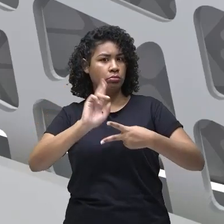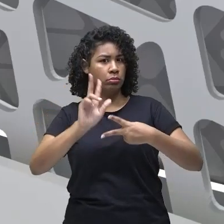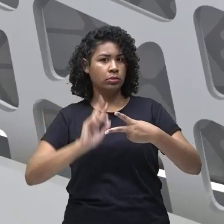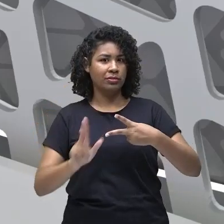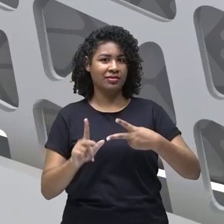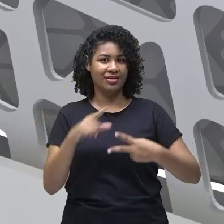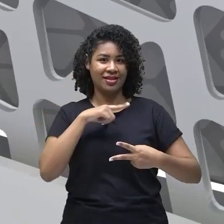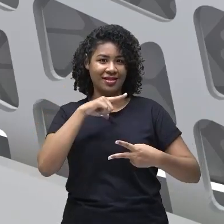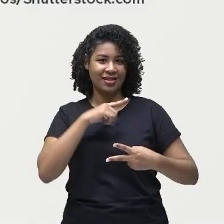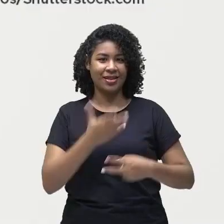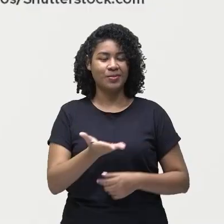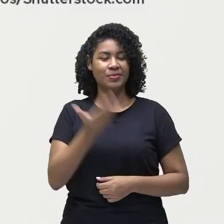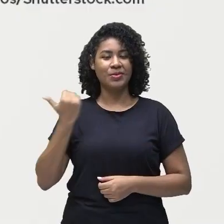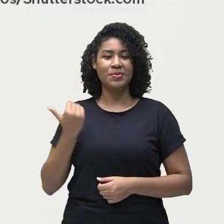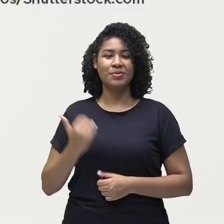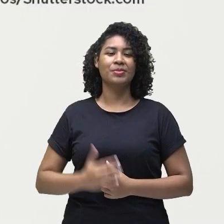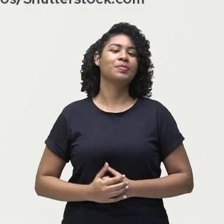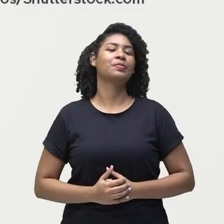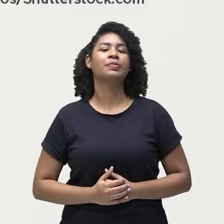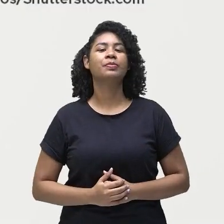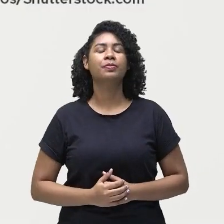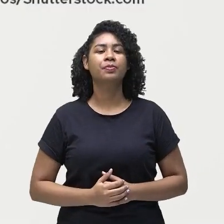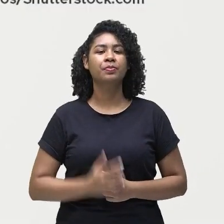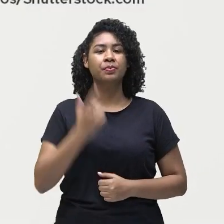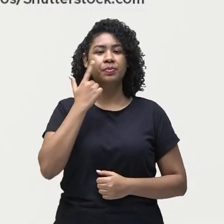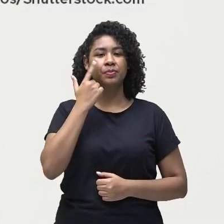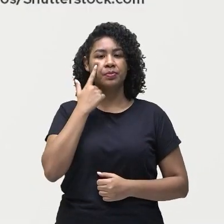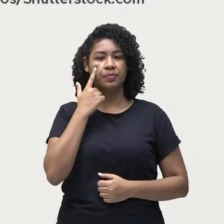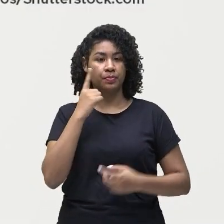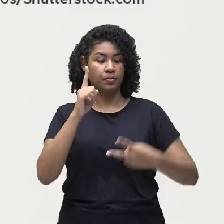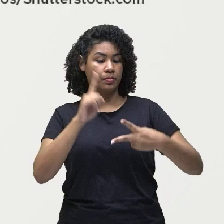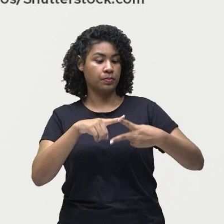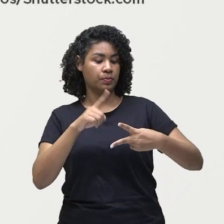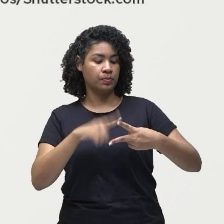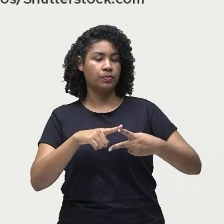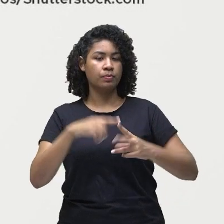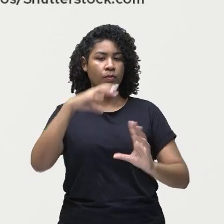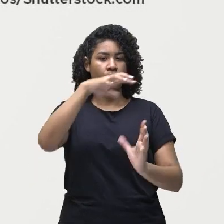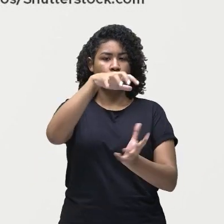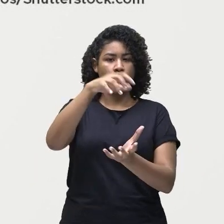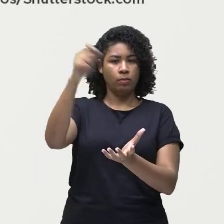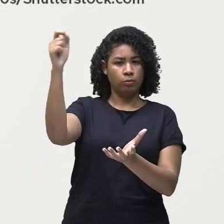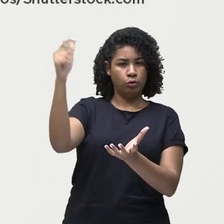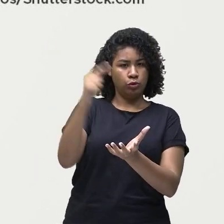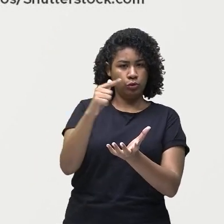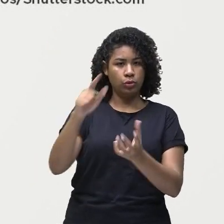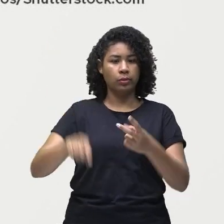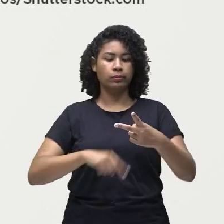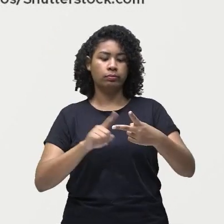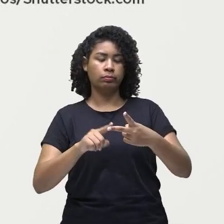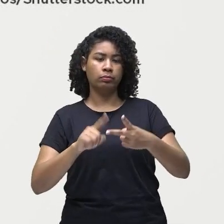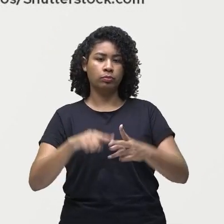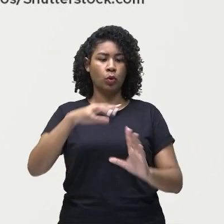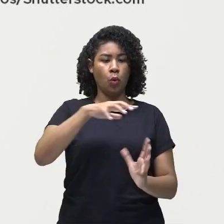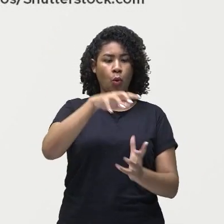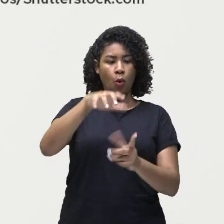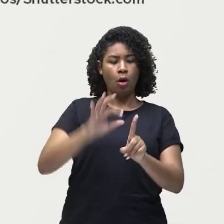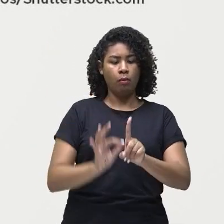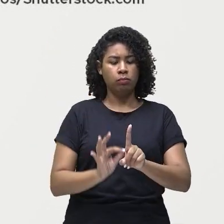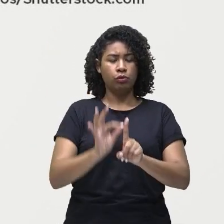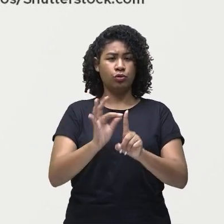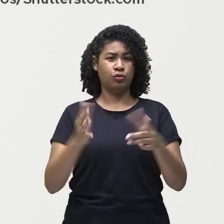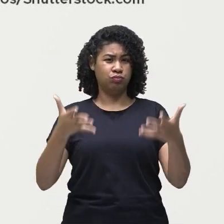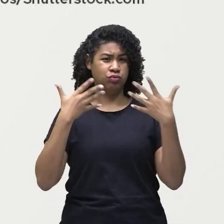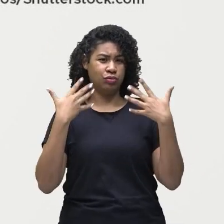acompanhem comigo a leitura diferença entre efeito estufa e aquecimento global é muito comum a